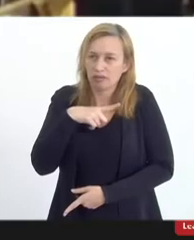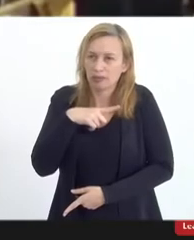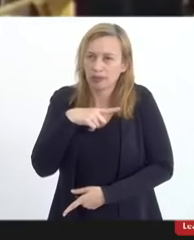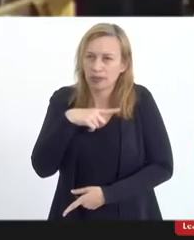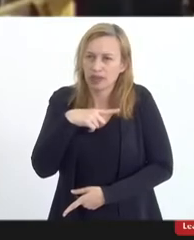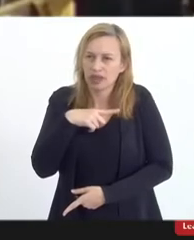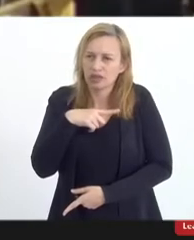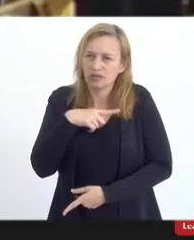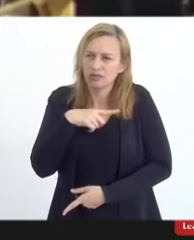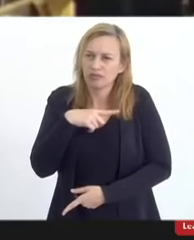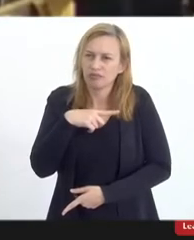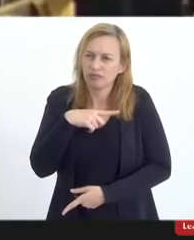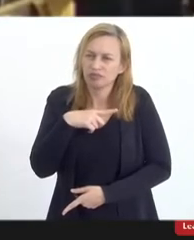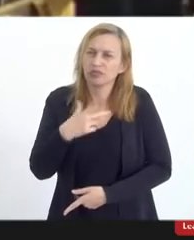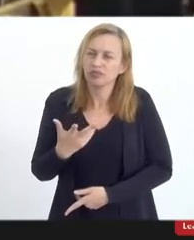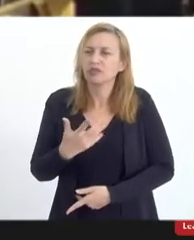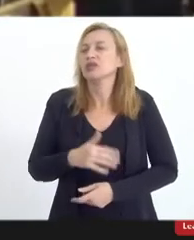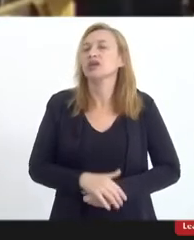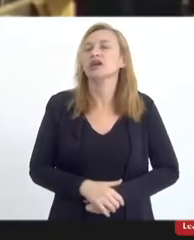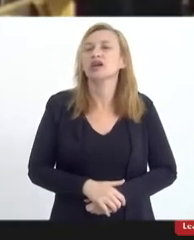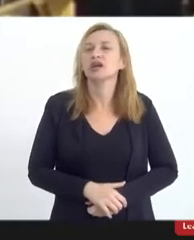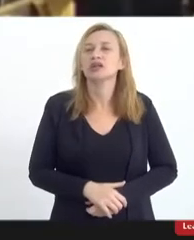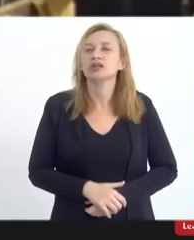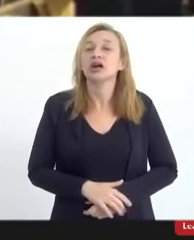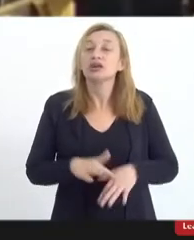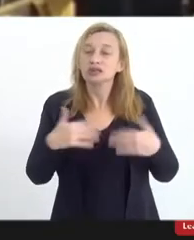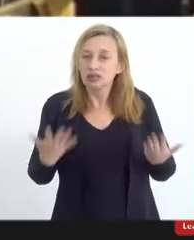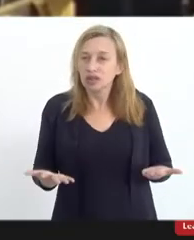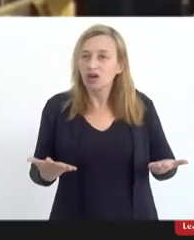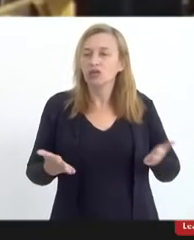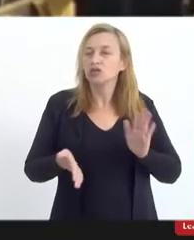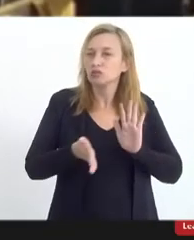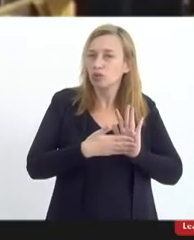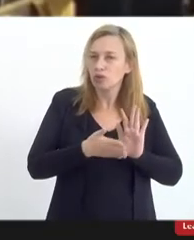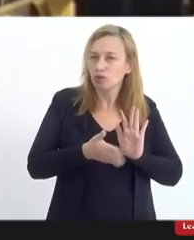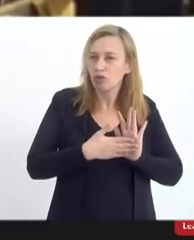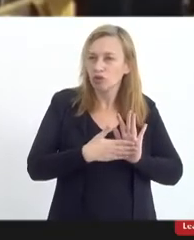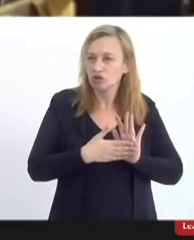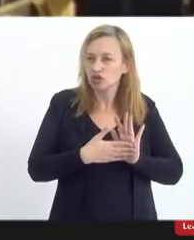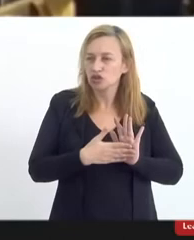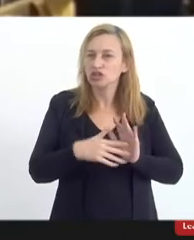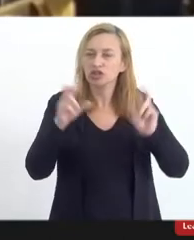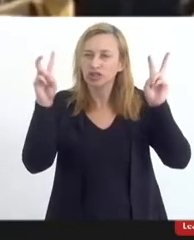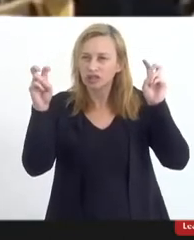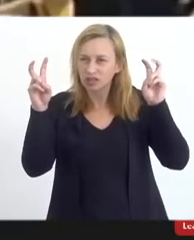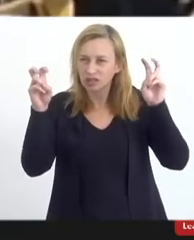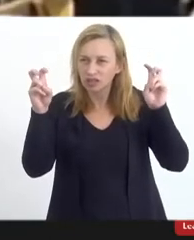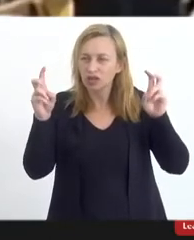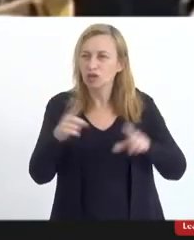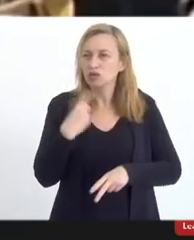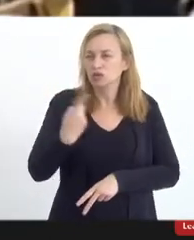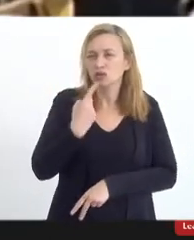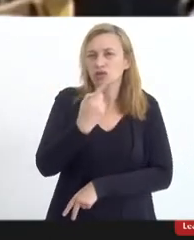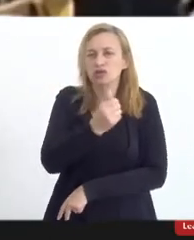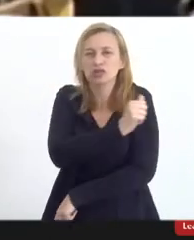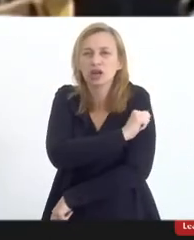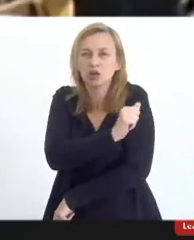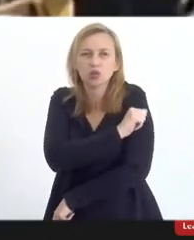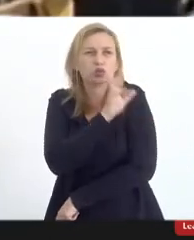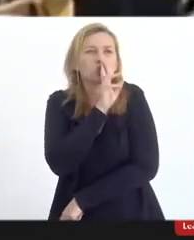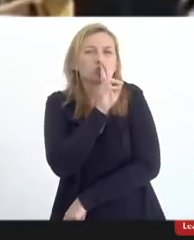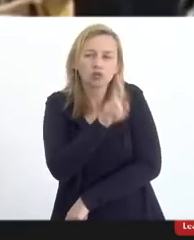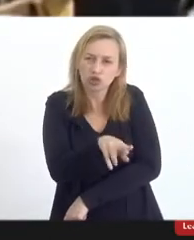essas violações. Então, ou seja, a gente propõe essa temática, e nossos alunos respondem